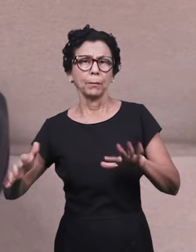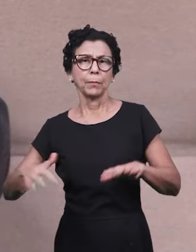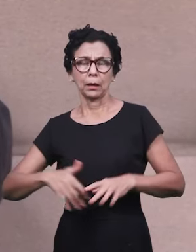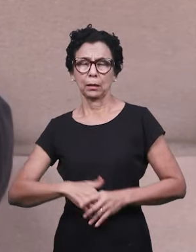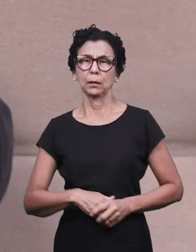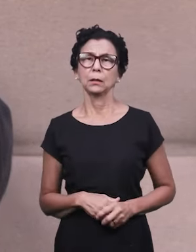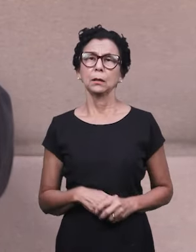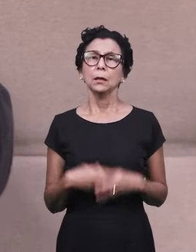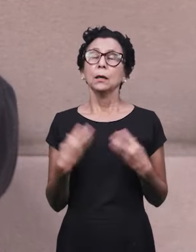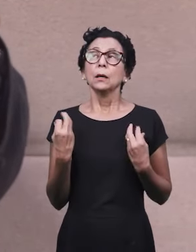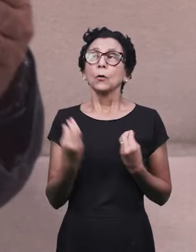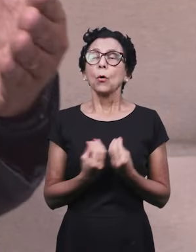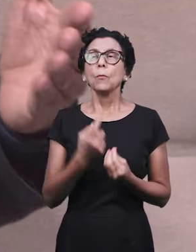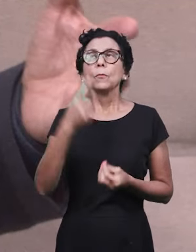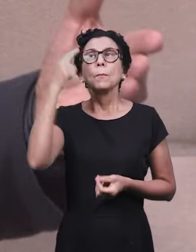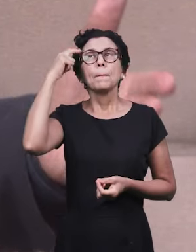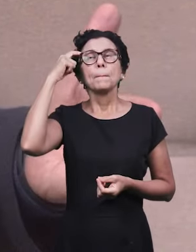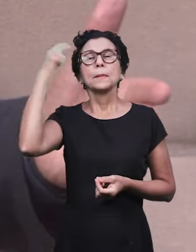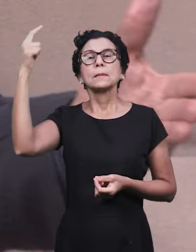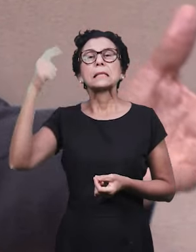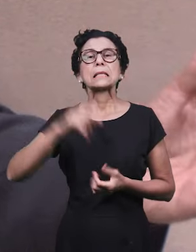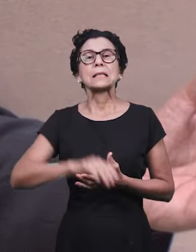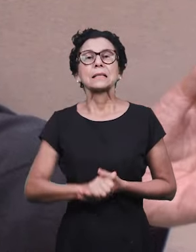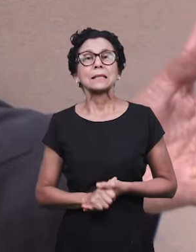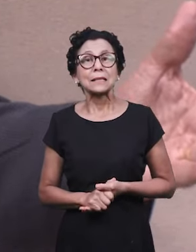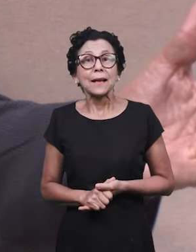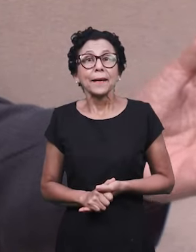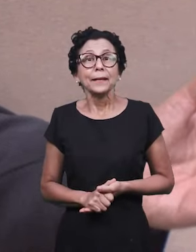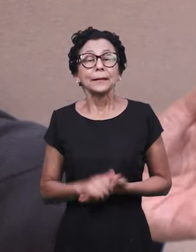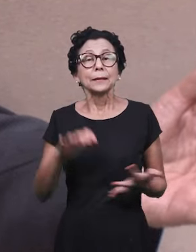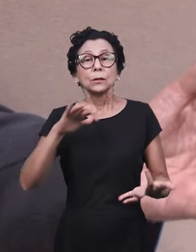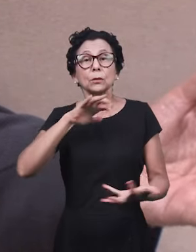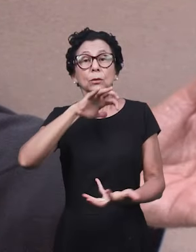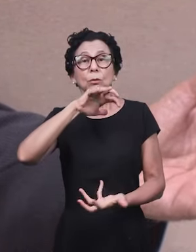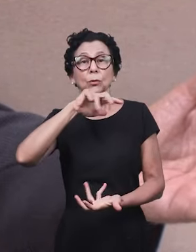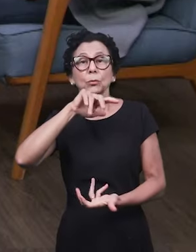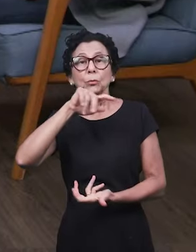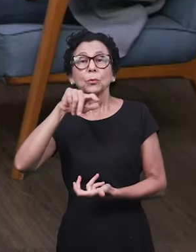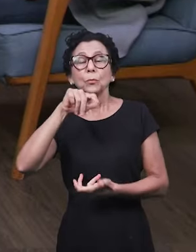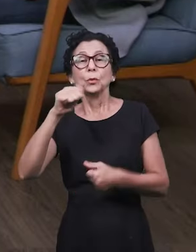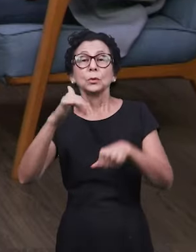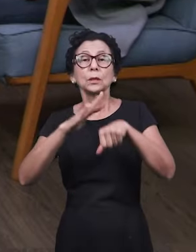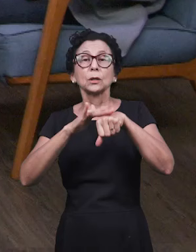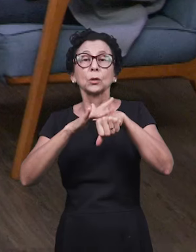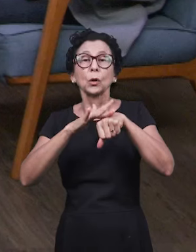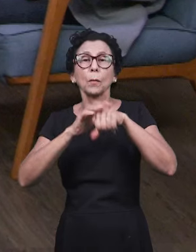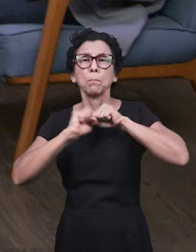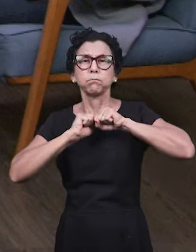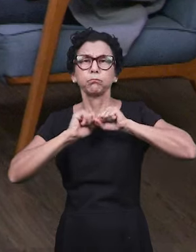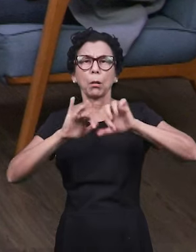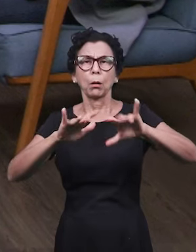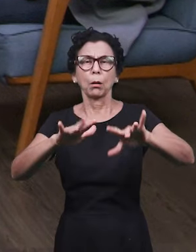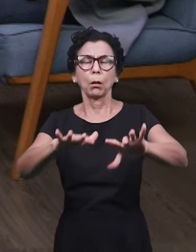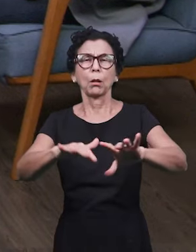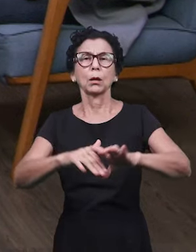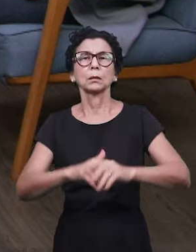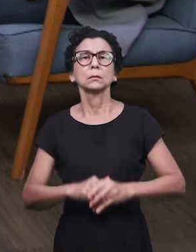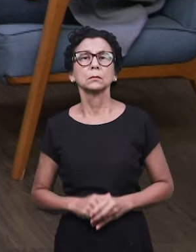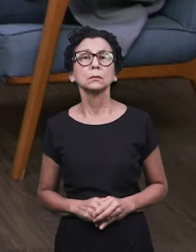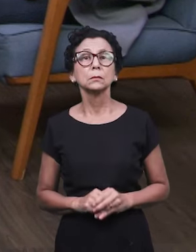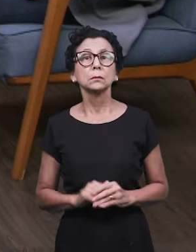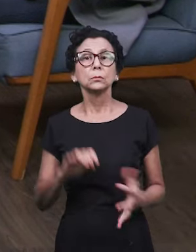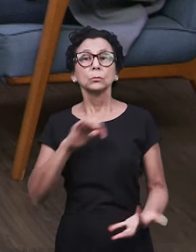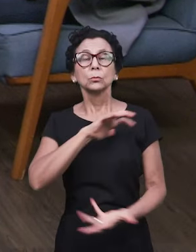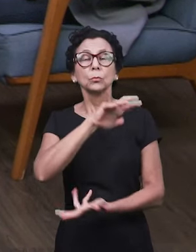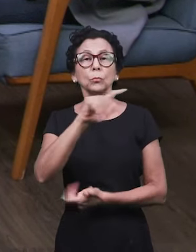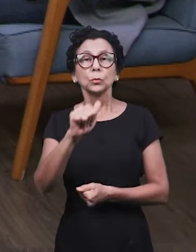que ia admitir que o mundo ia passar por uma peste, por uma doença como a Covid a ponto de o